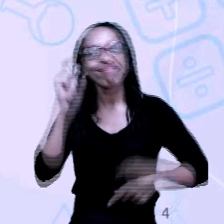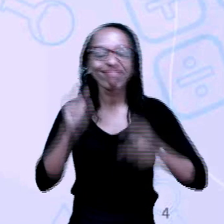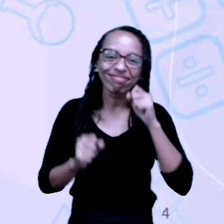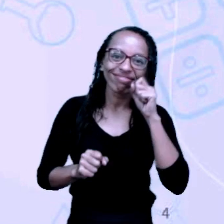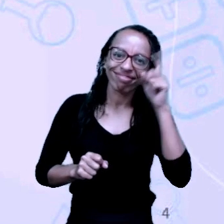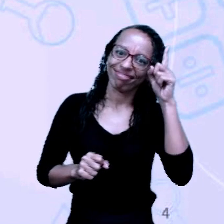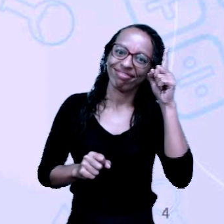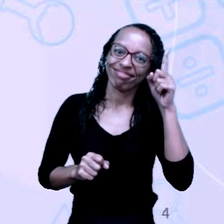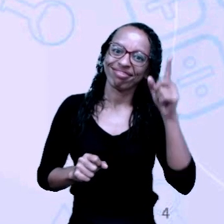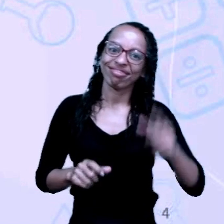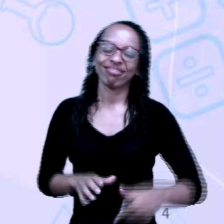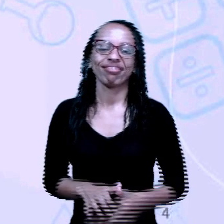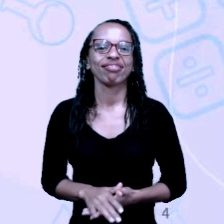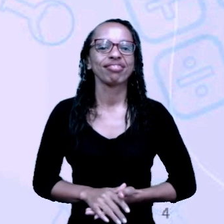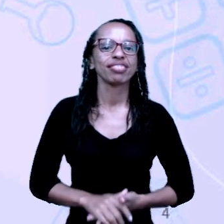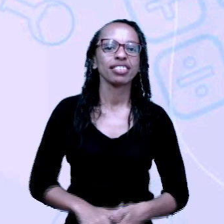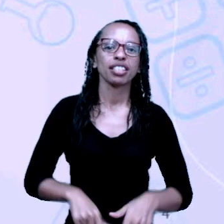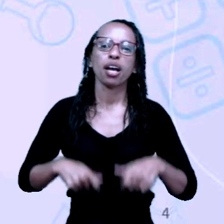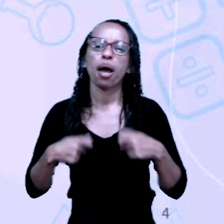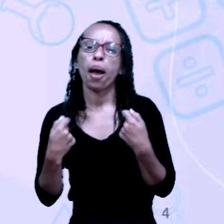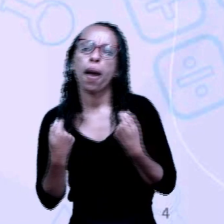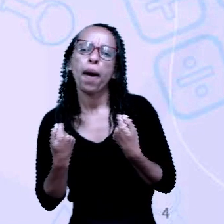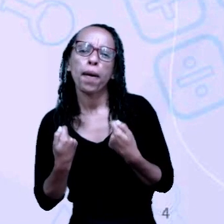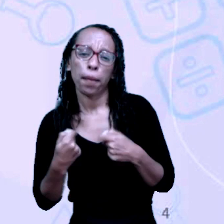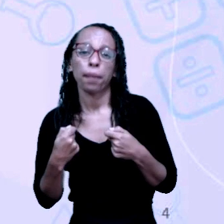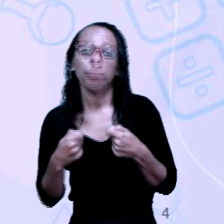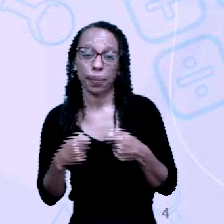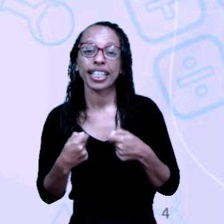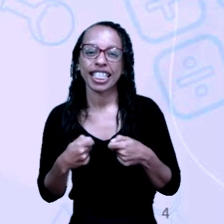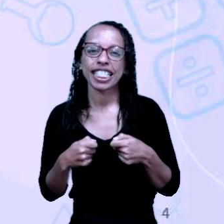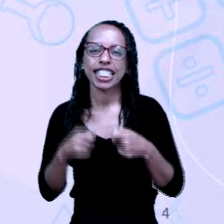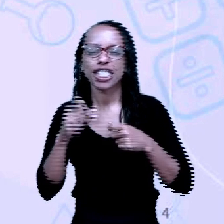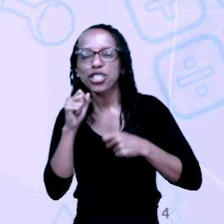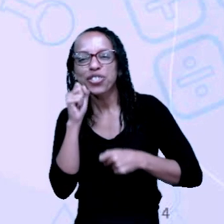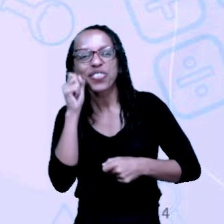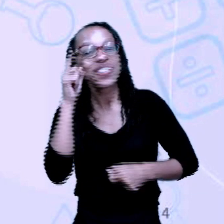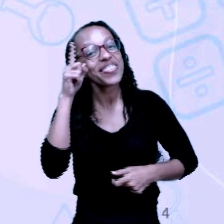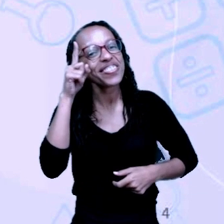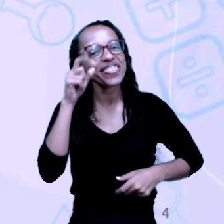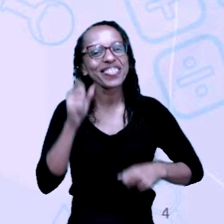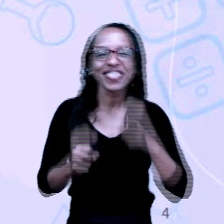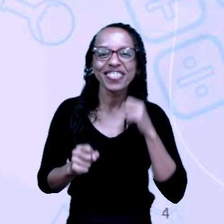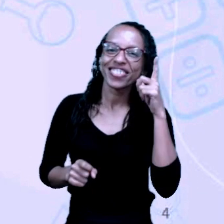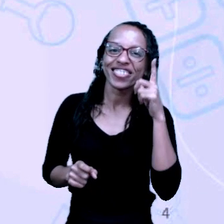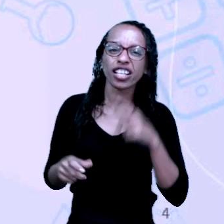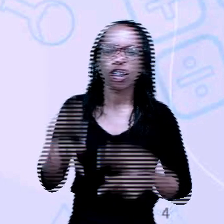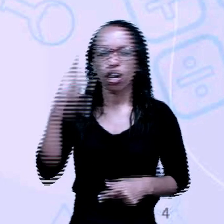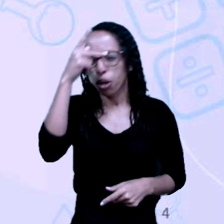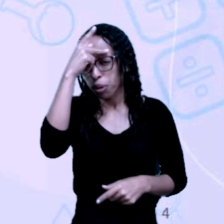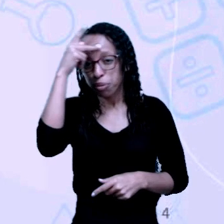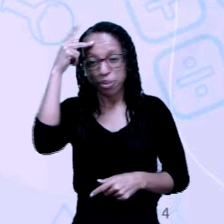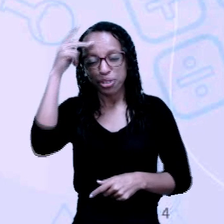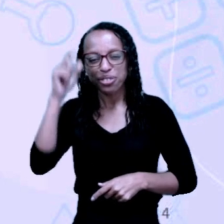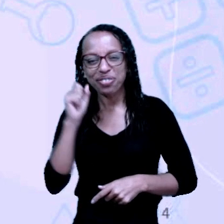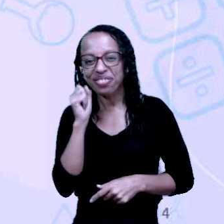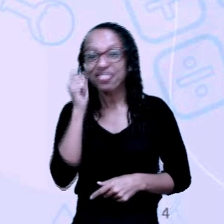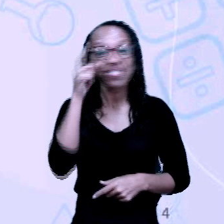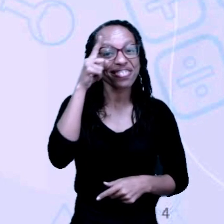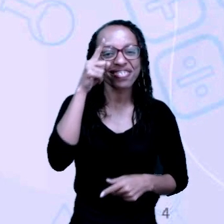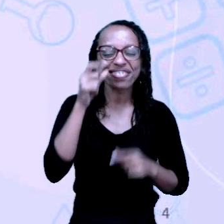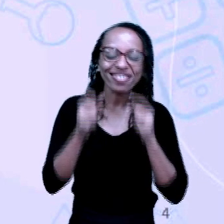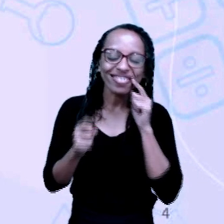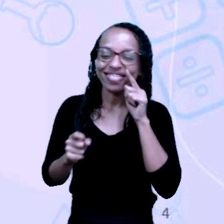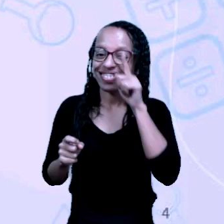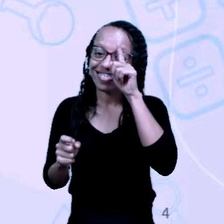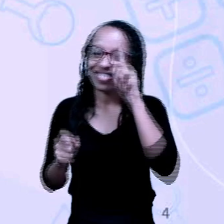posso somente criar o humor de qualquer forma. Eu tenho que ser uma pessoa extremamente criativa e, também,